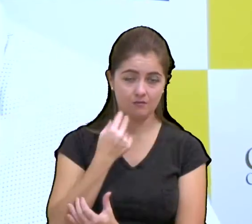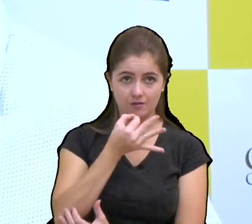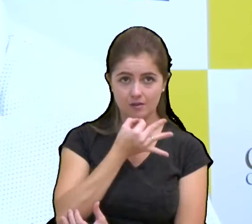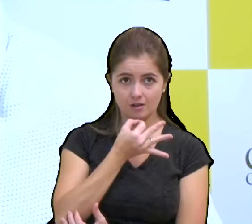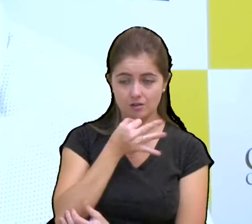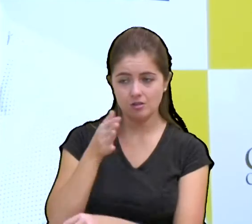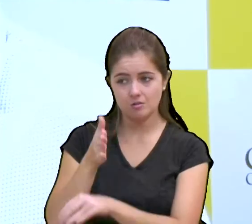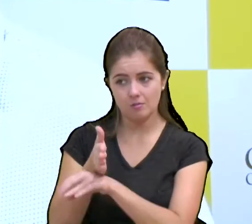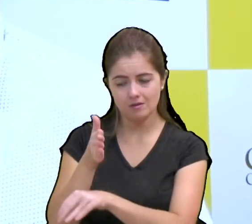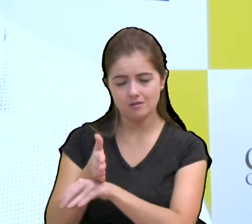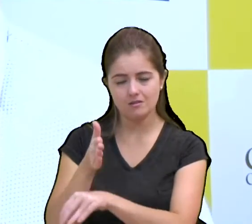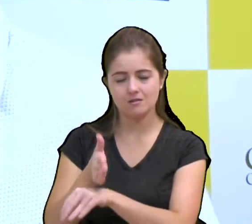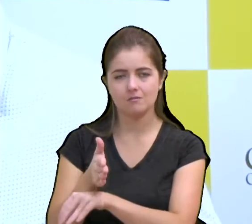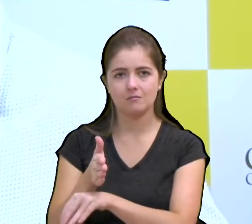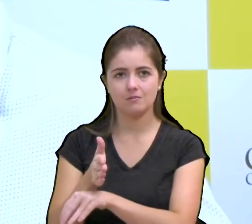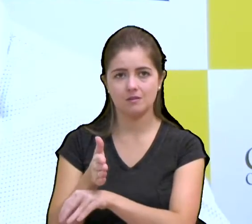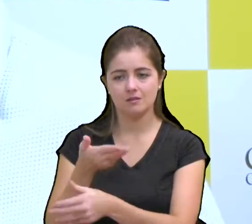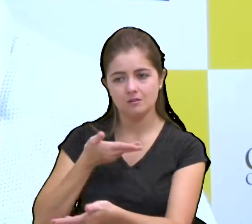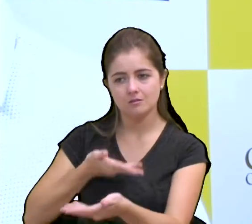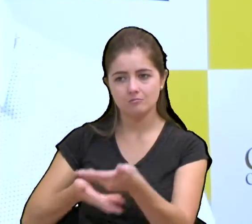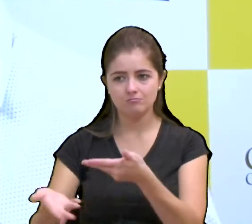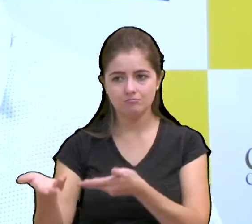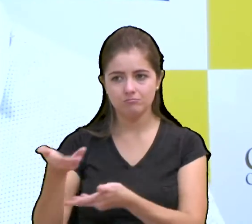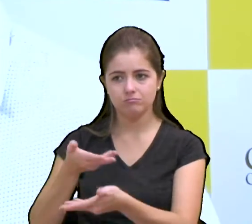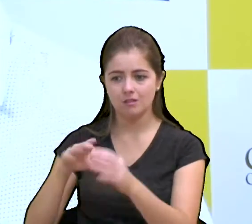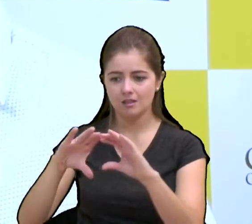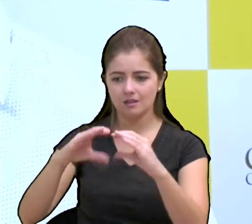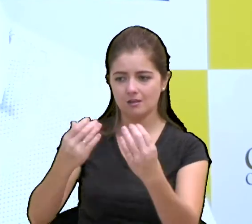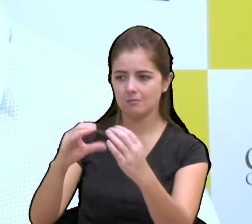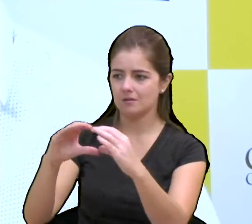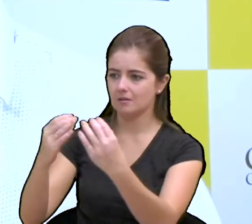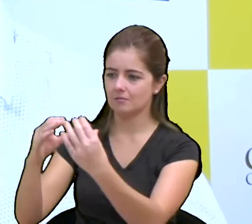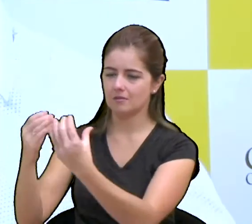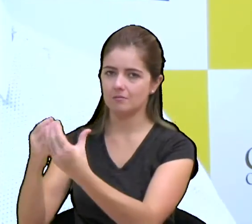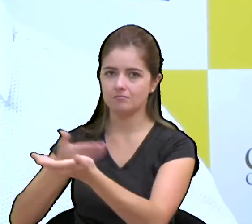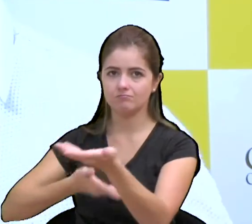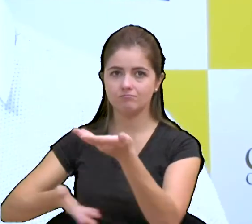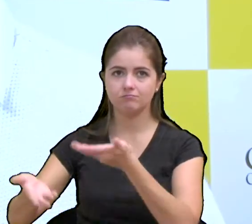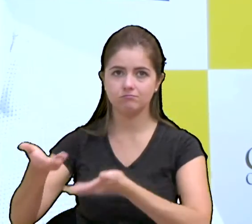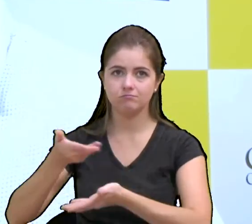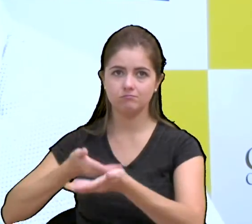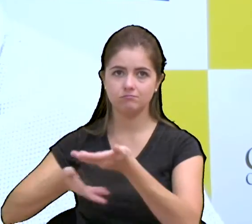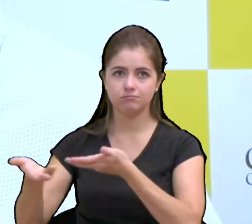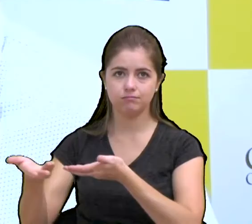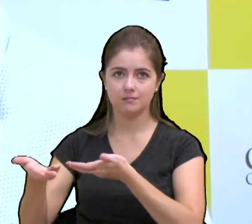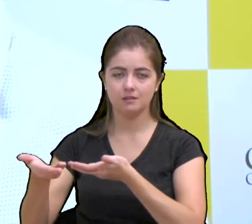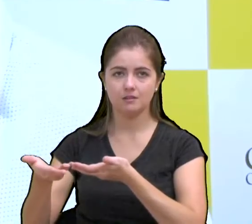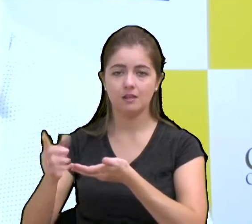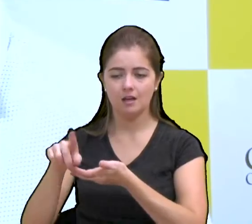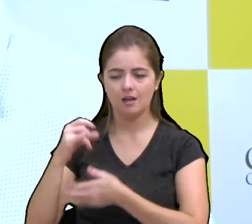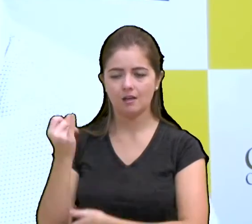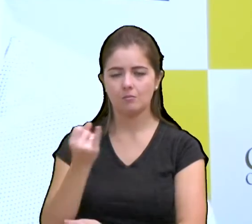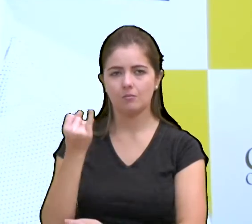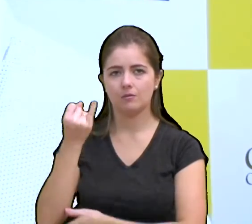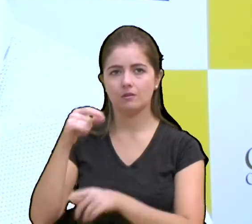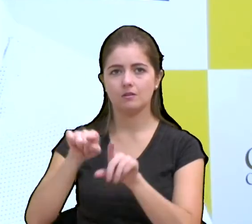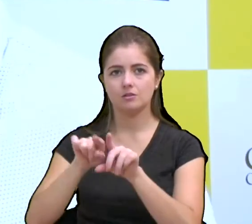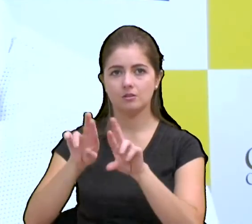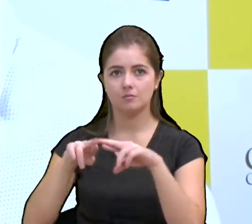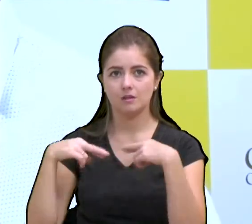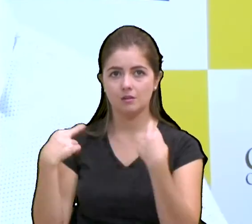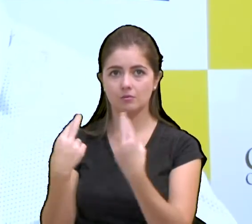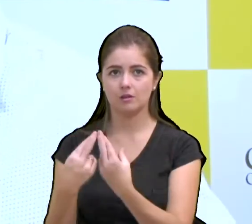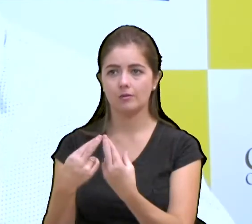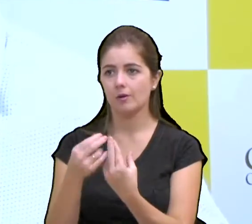fazendo esse intercâmbio de câmeras, fazendo que isso funcione. E o mais importante é essas reuniões, essa